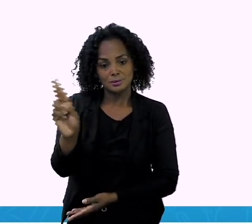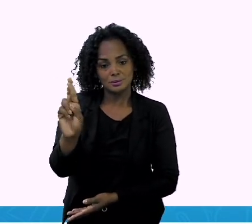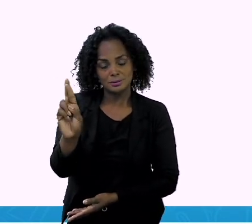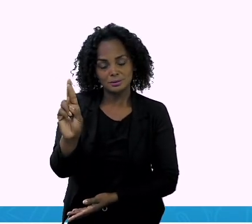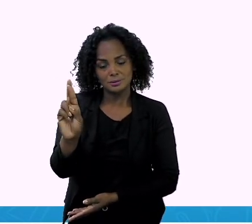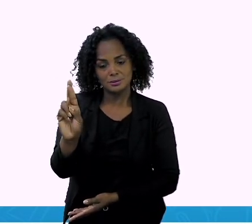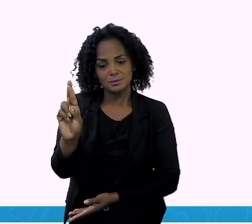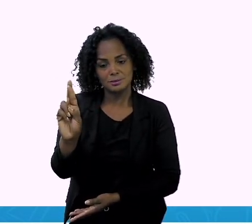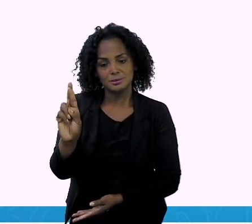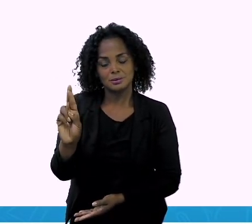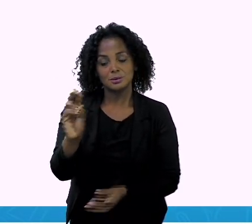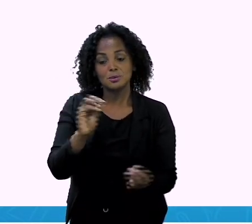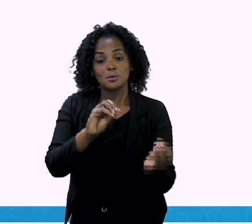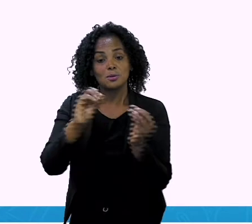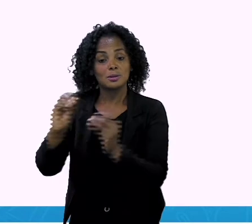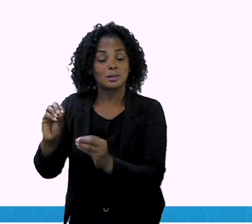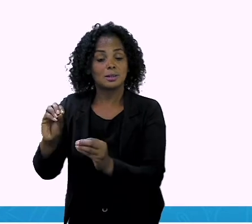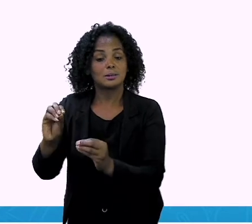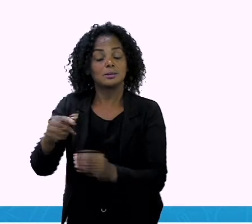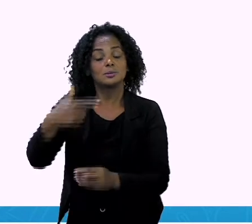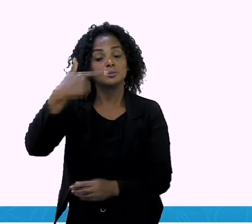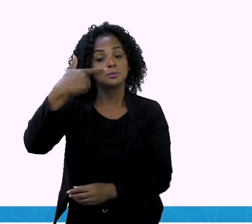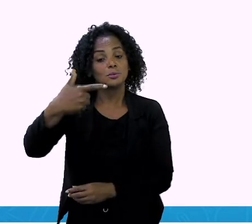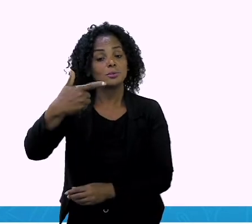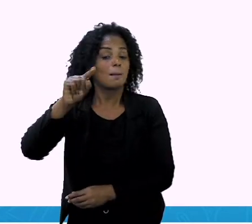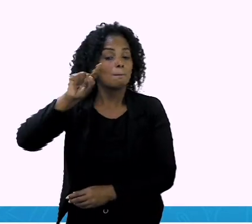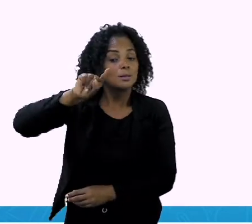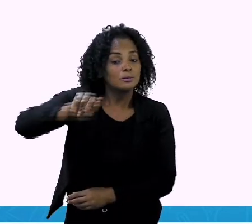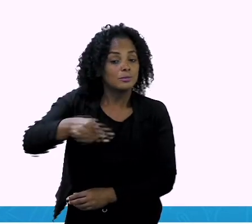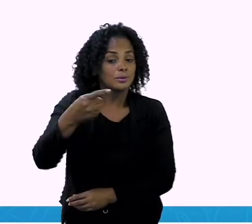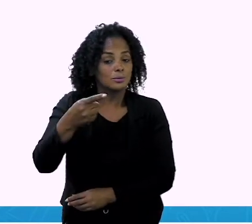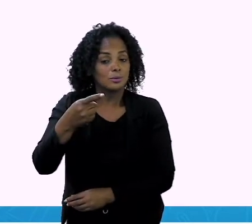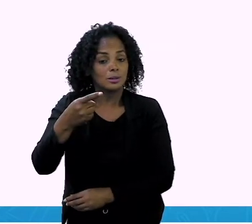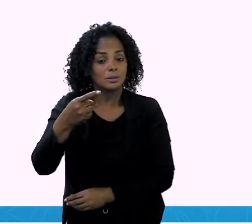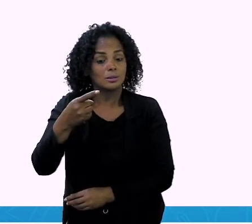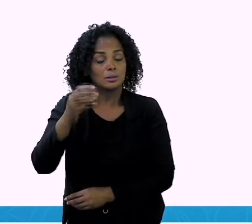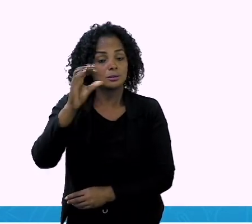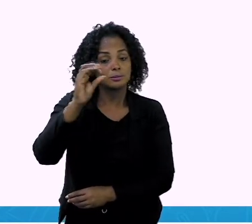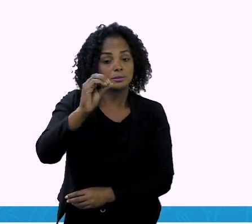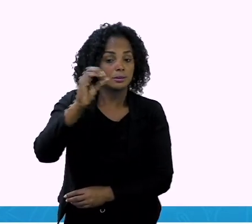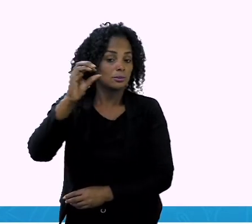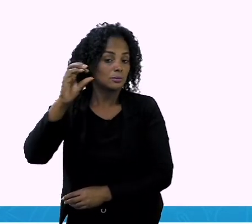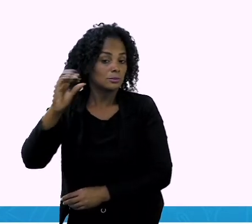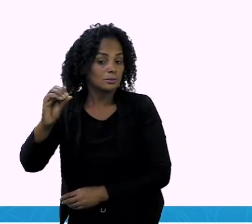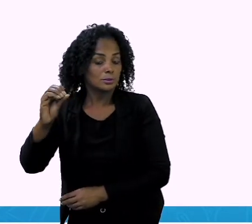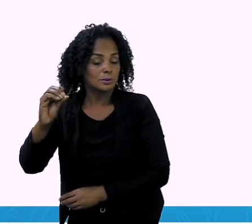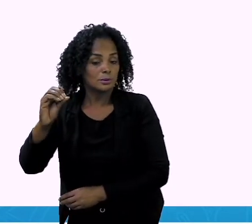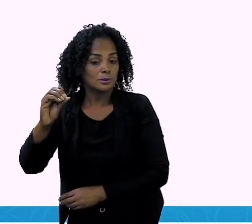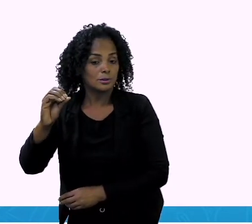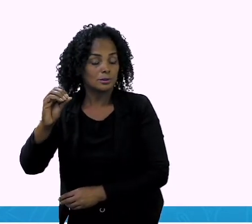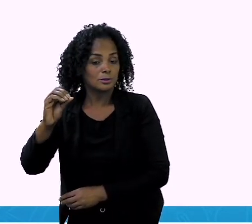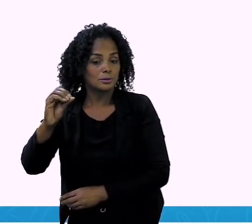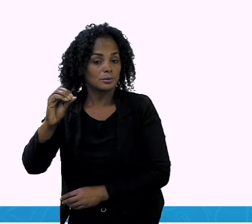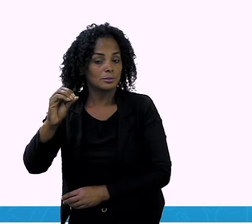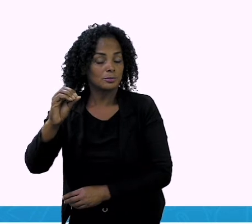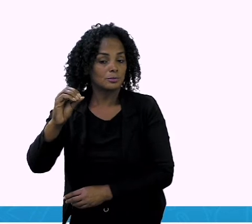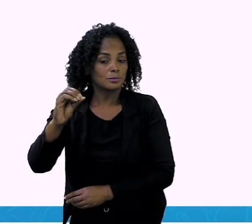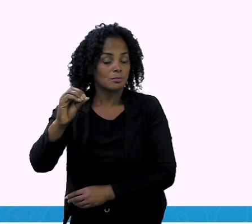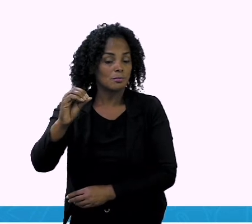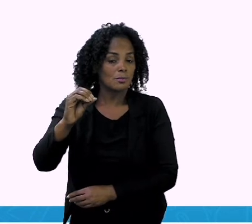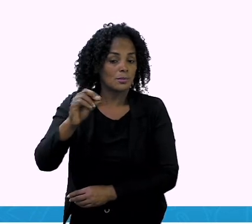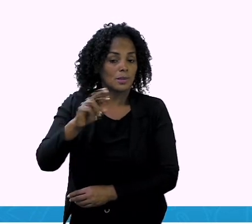dois, a vírgula, que não pode esquecer, e o zero, zero, que vai estar representando